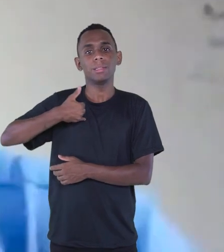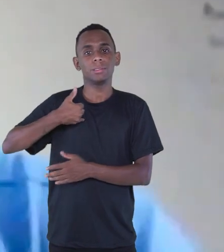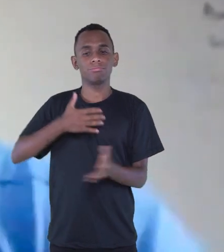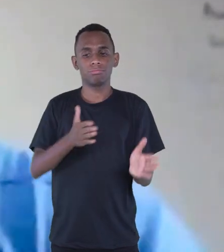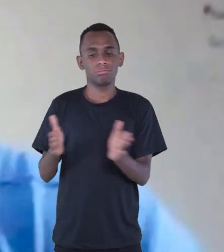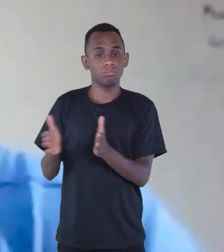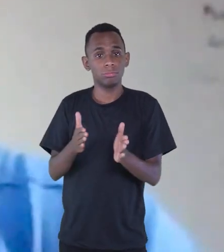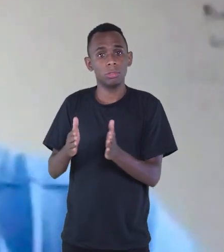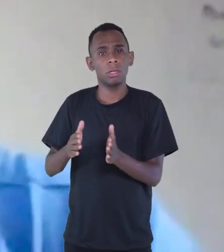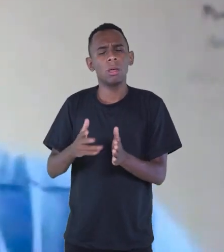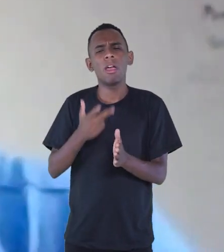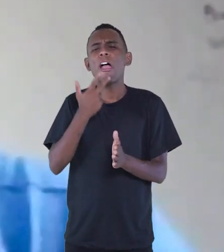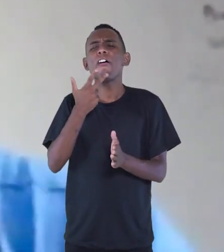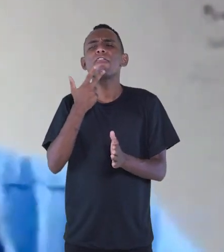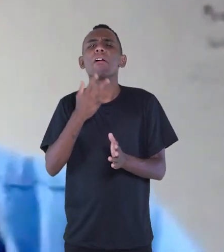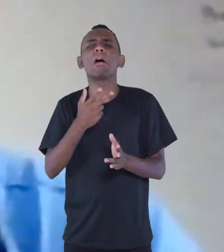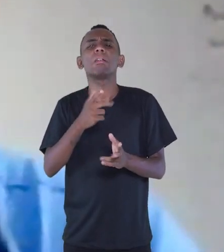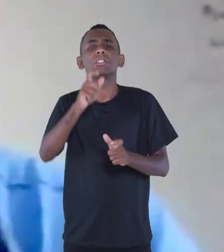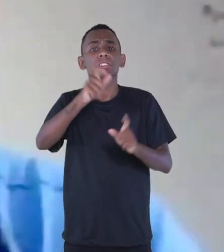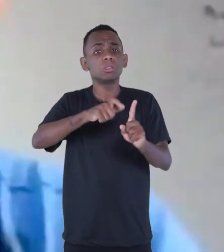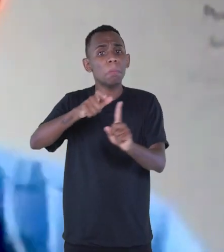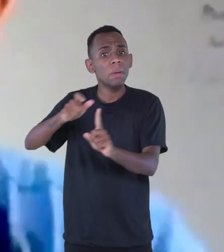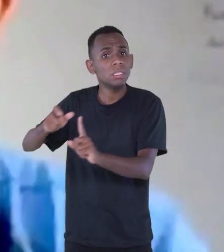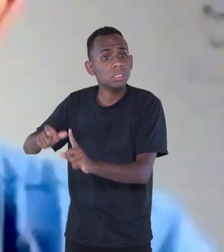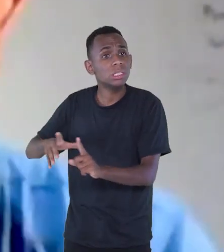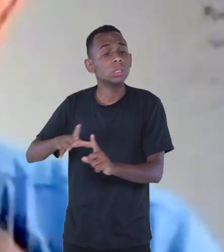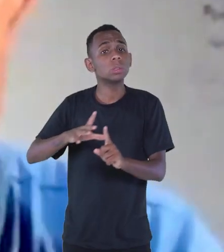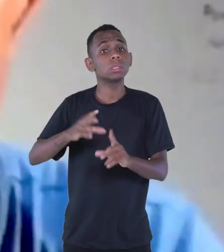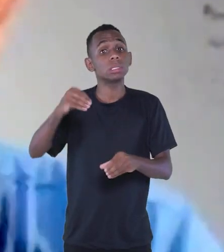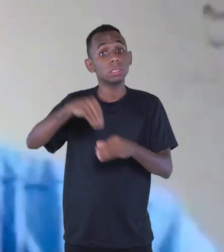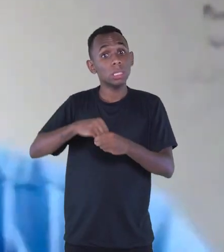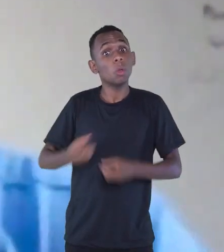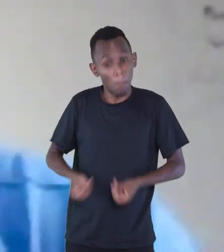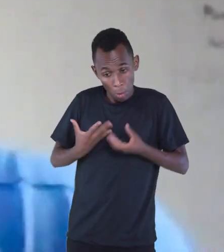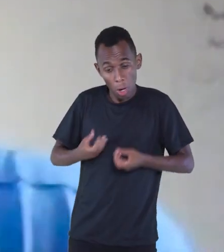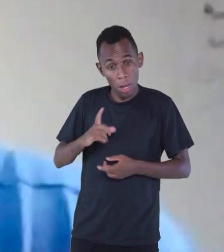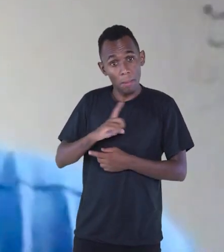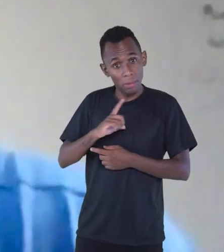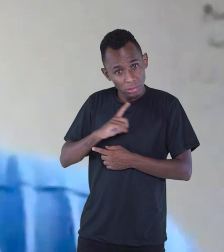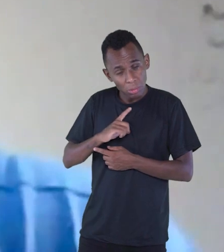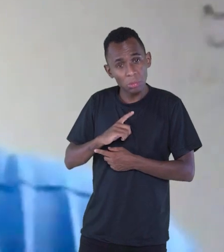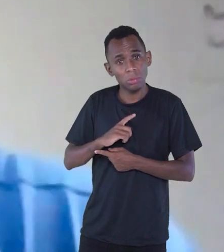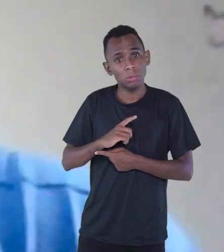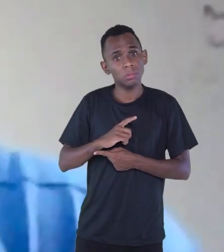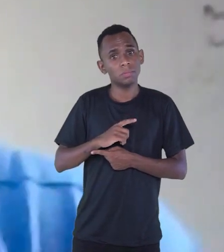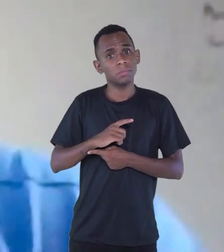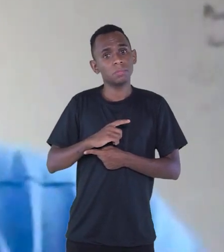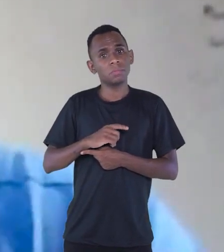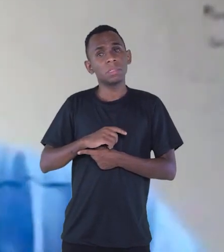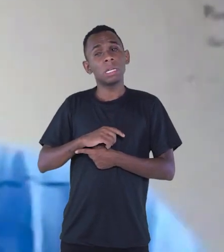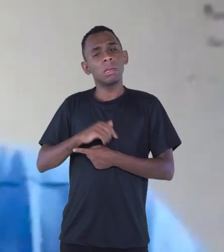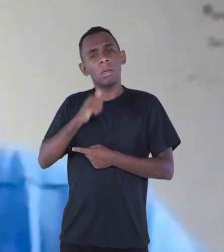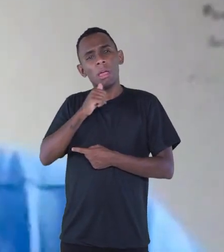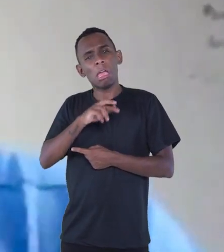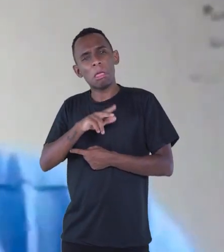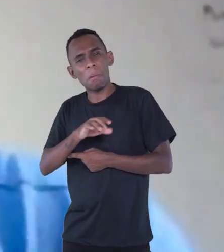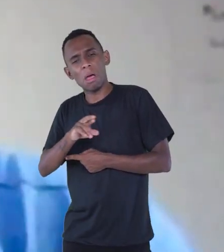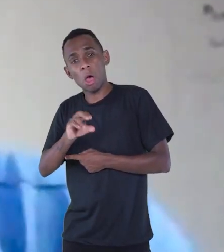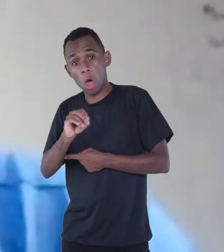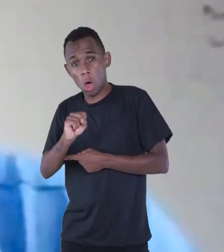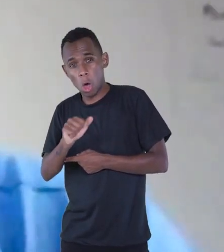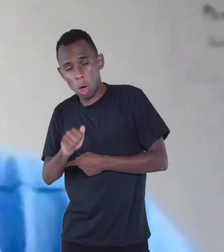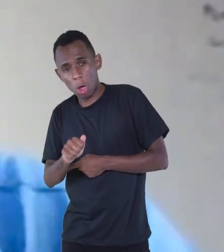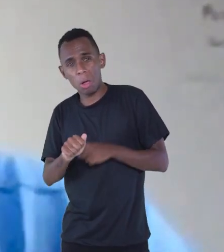E ele fala de pessoas que vão aparecer em vários poemas dele. Totonho Rodrigues, a irmã dele, Rosa.